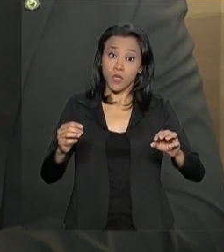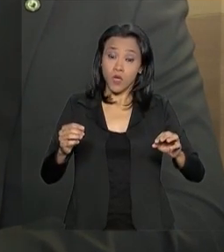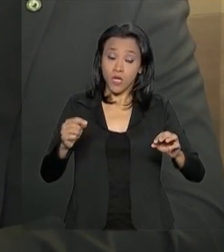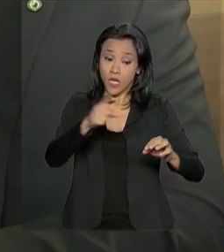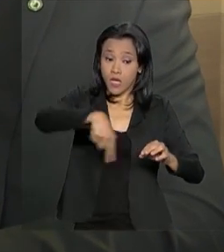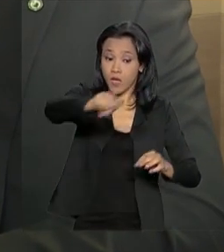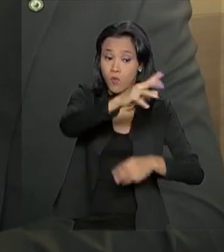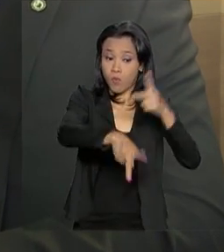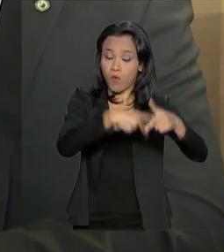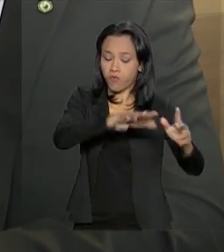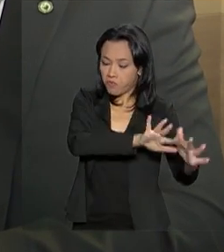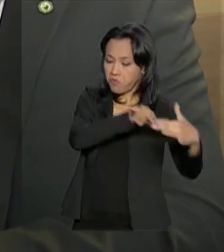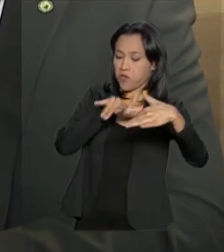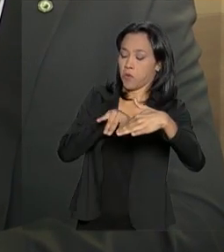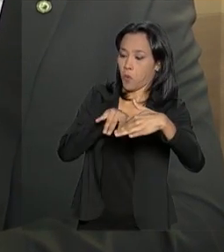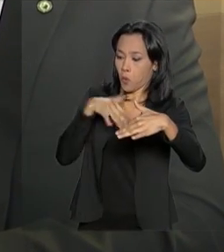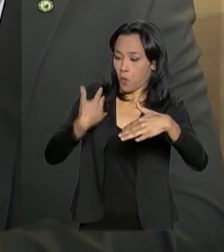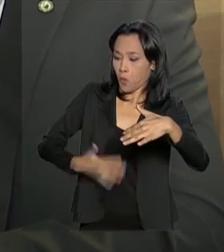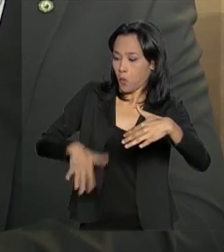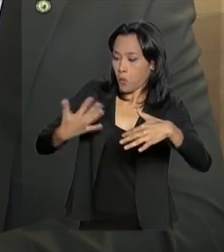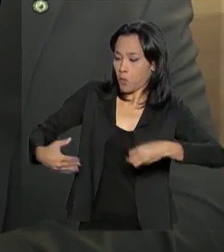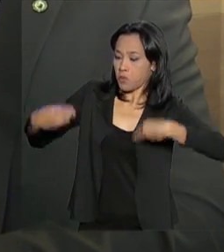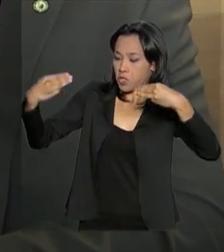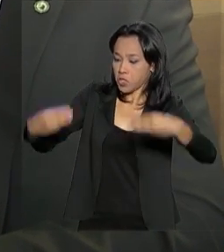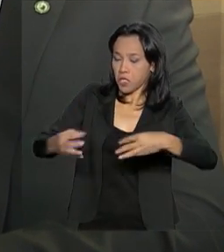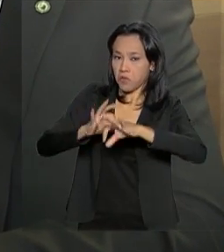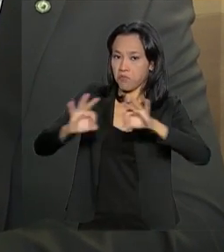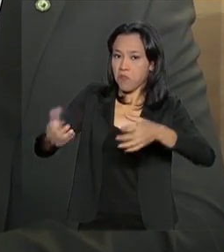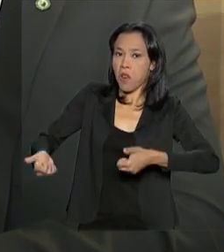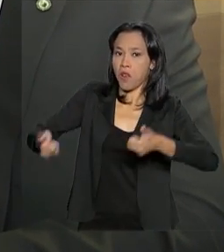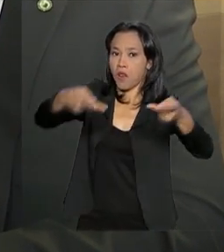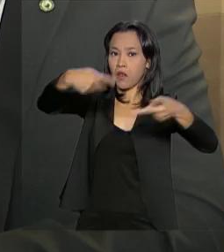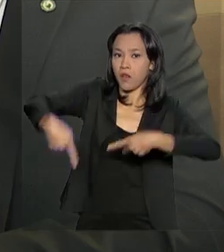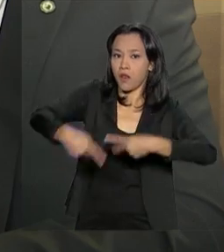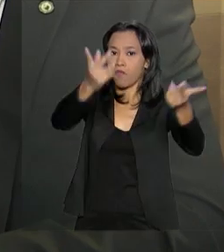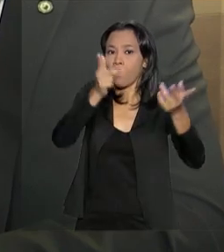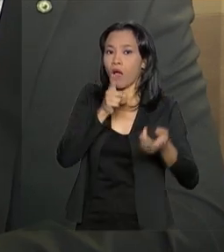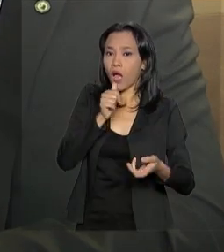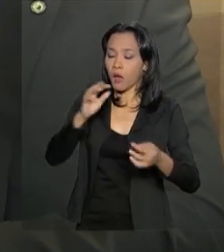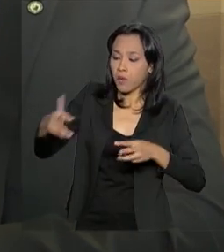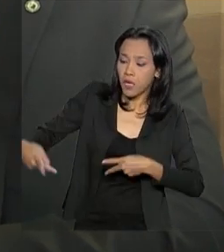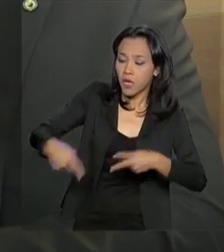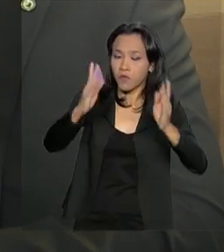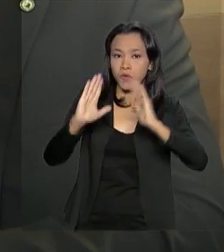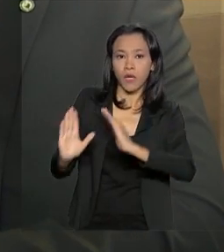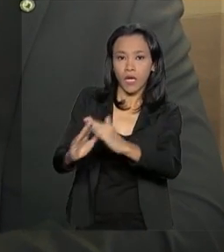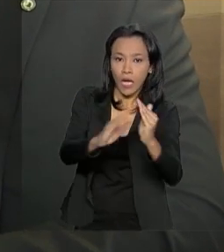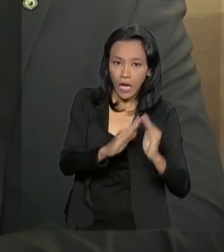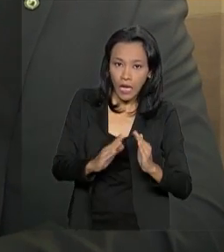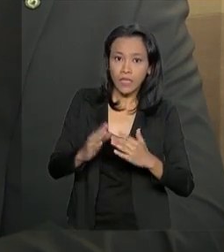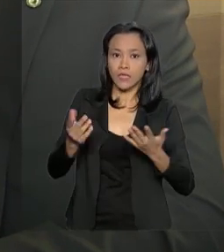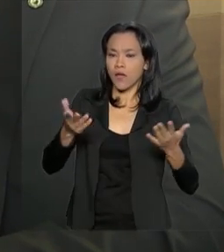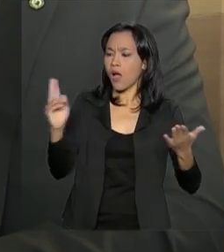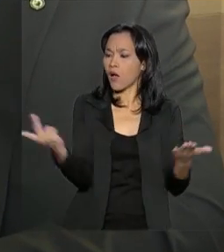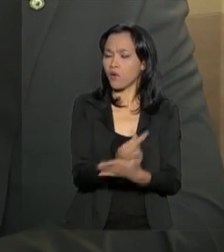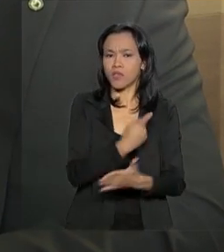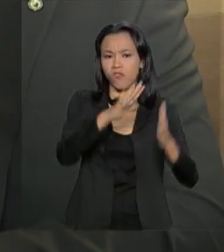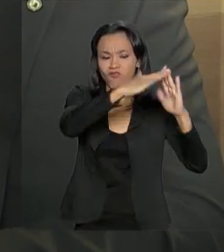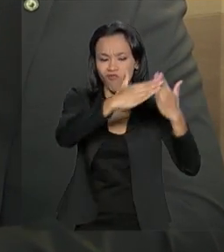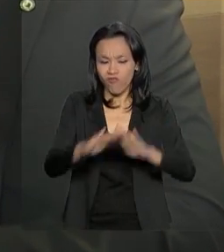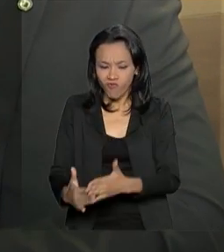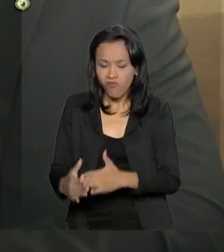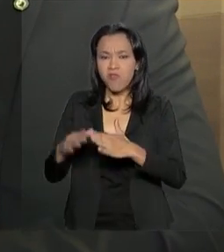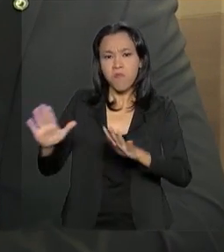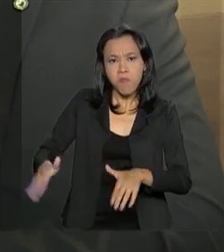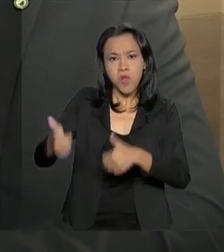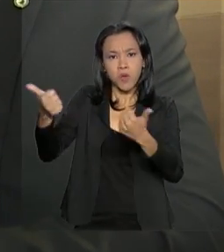reconheçam que realmente levou água, moradia, que assistiu quando de um desastre, que melhorou